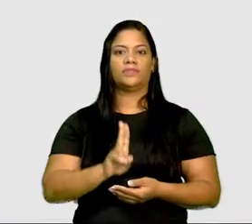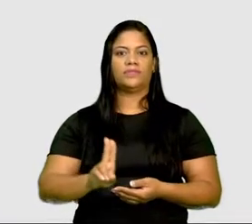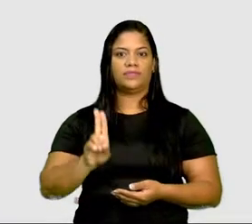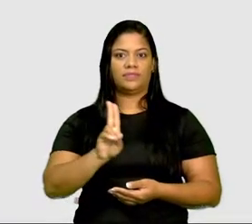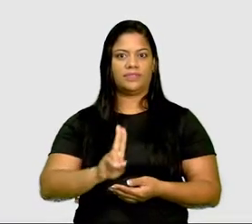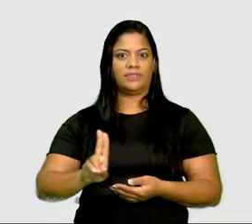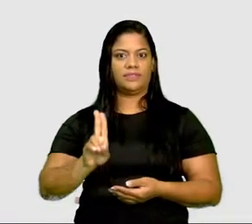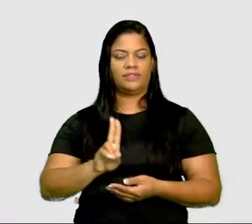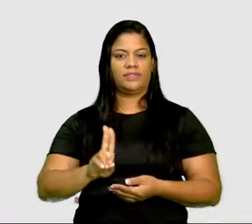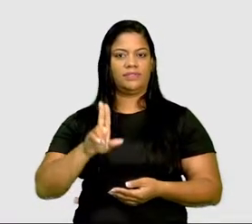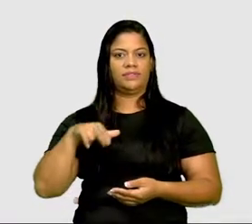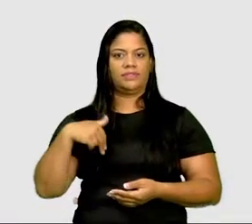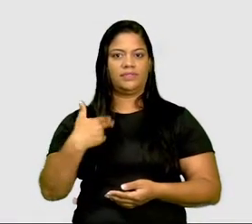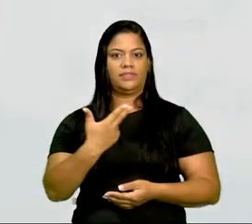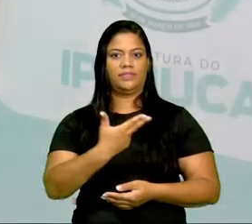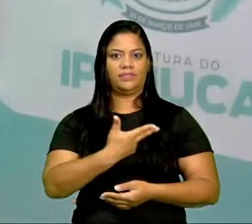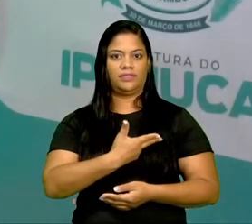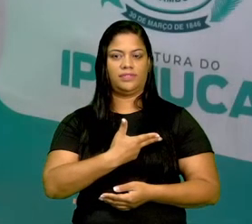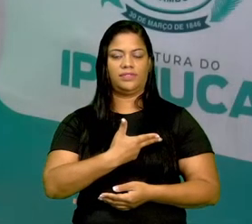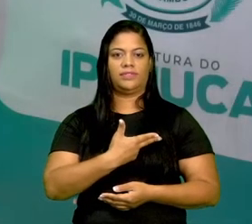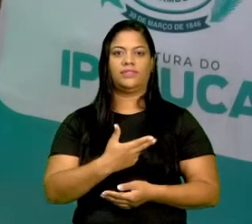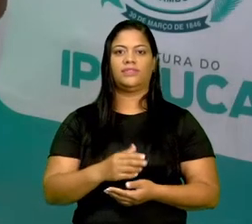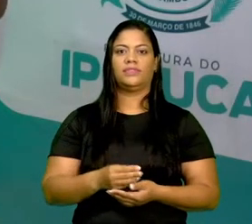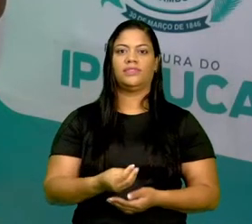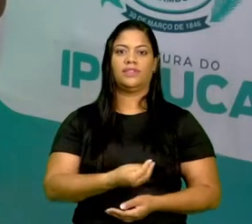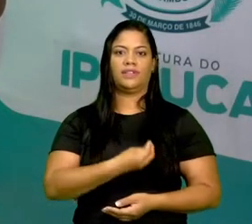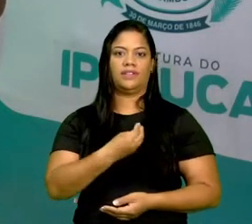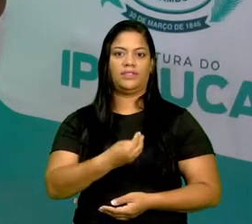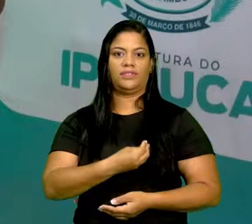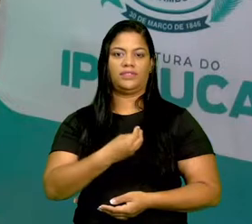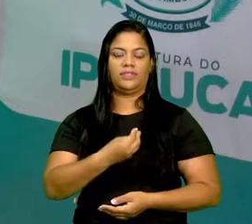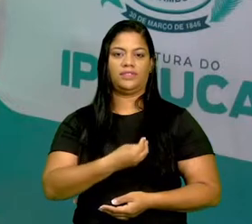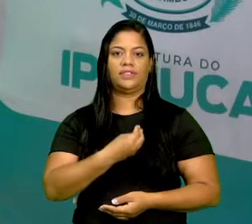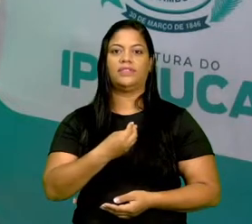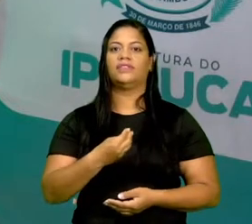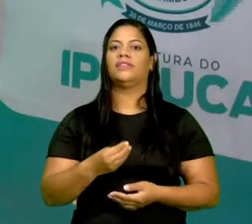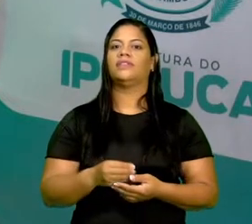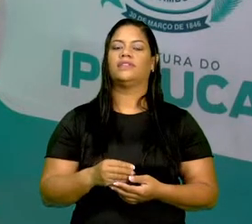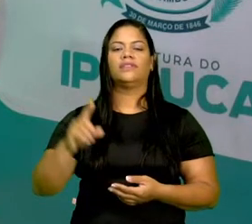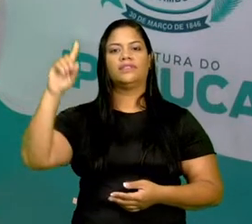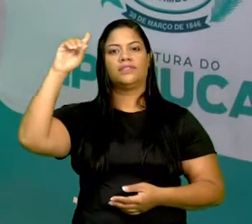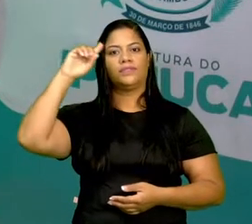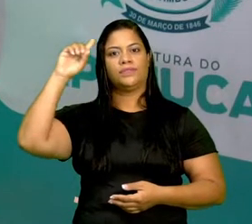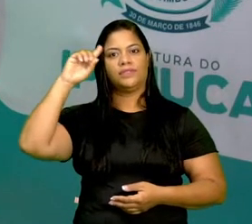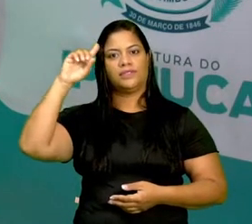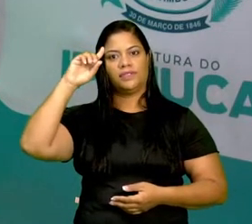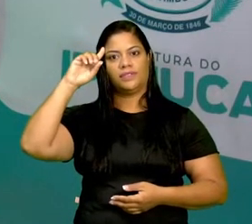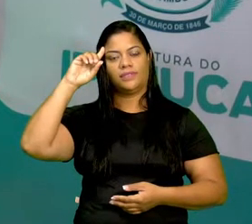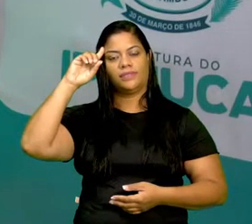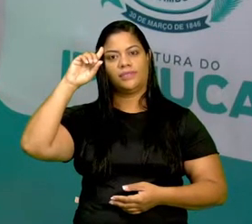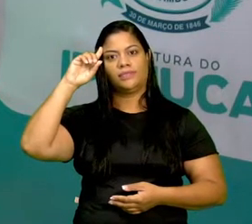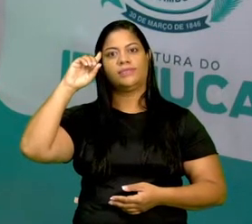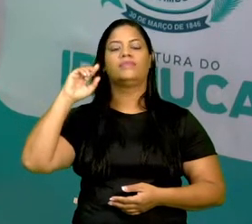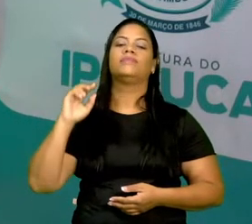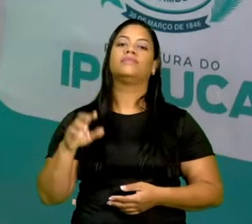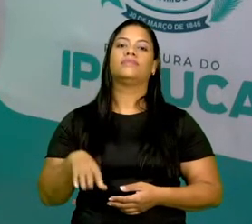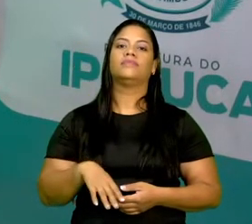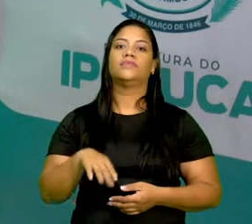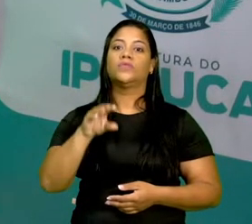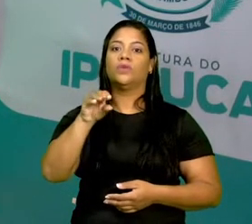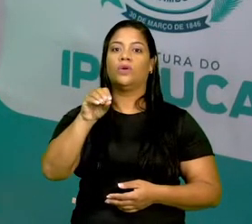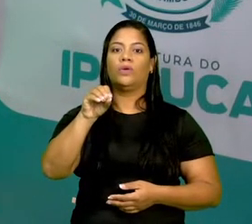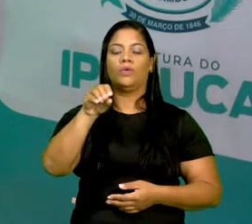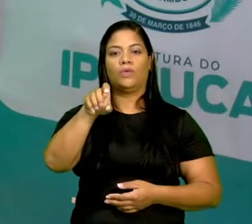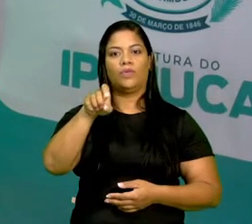necessário para mantermos a vida no nosso dia a dia. Sem o oxigênio,